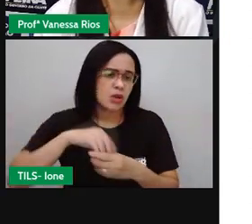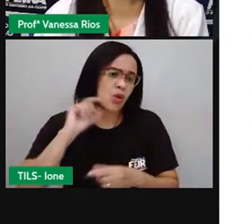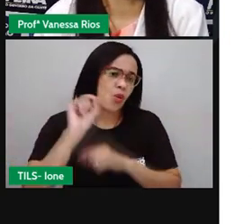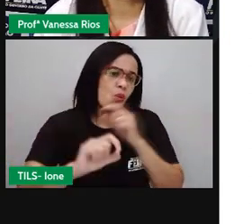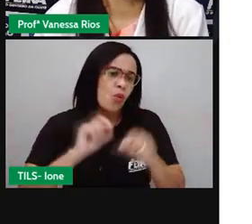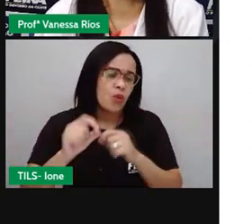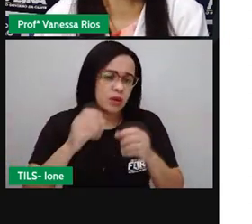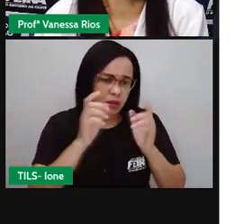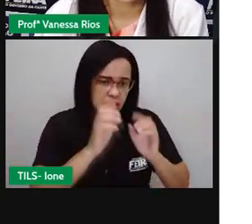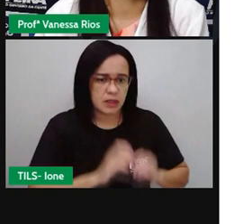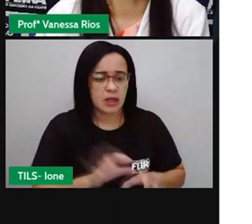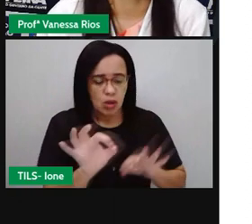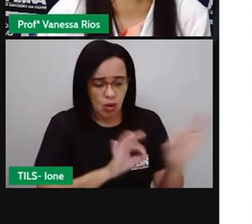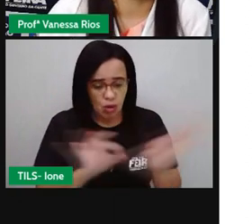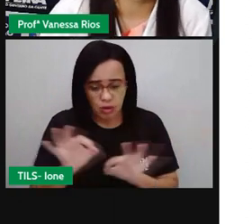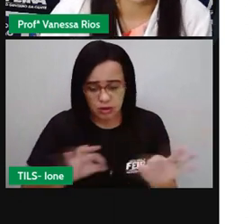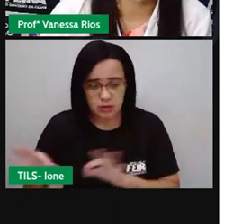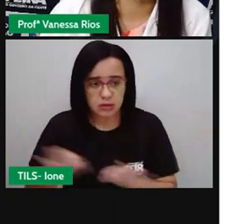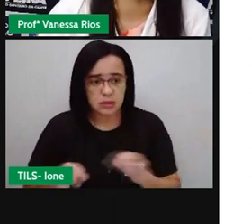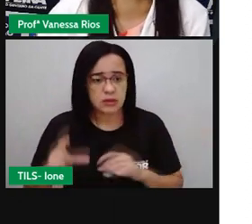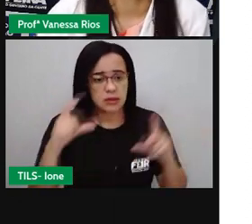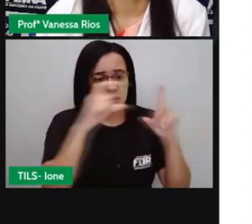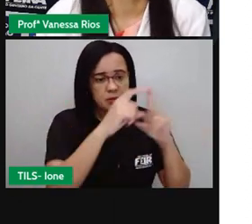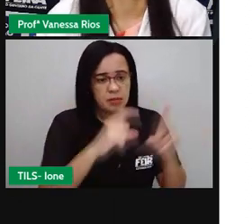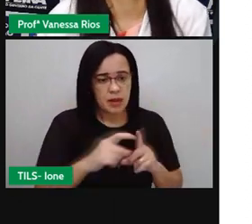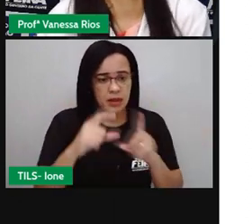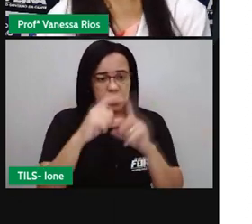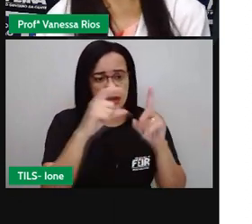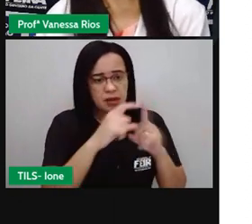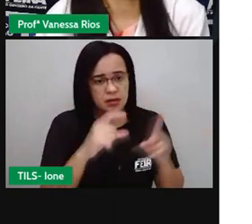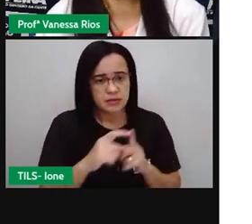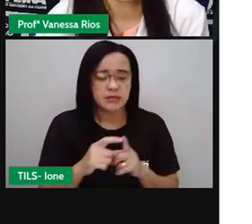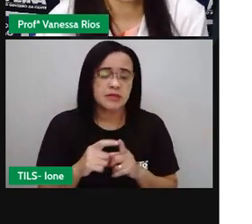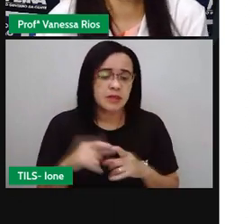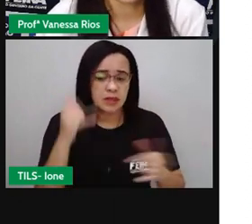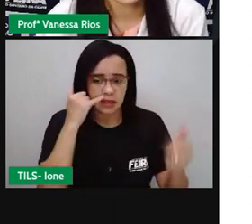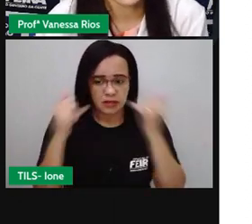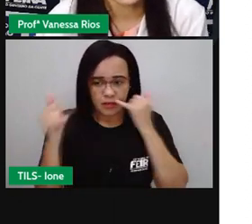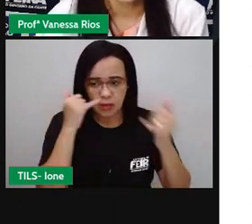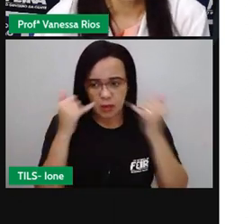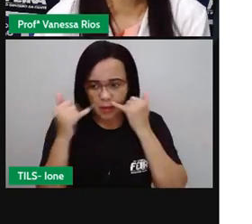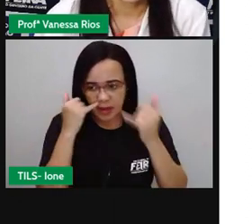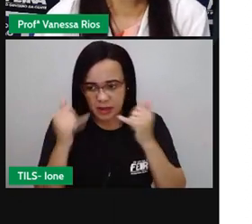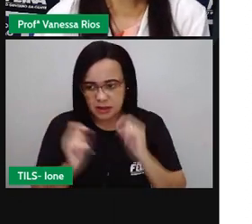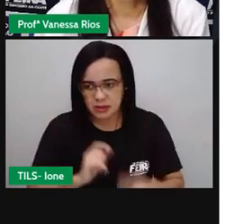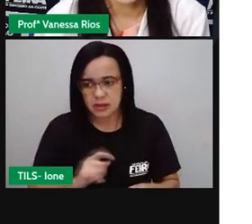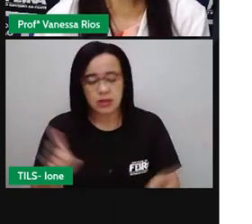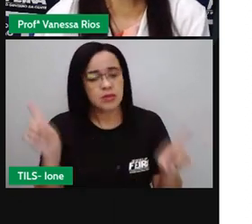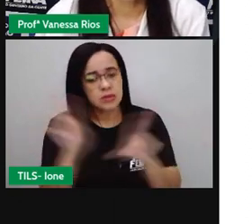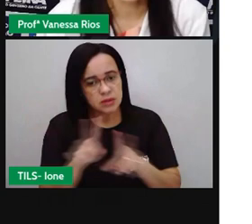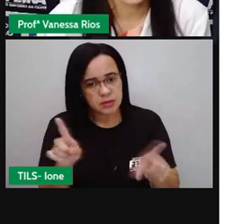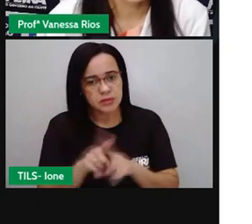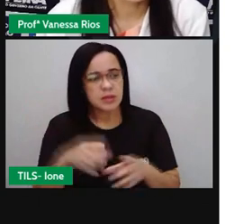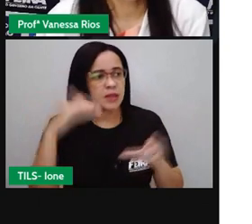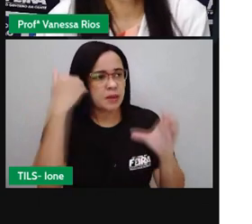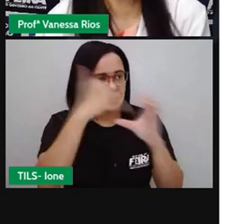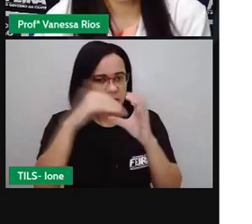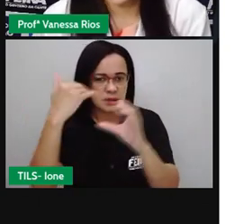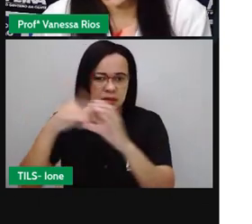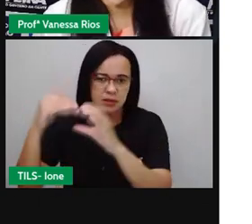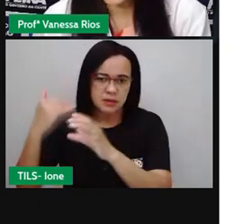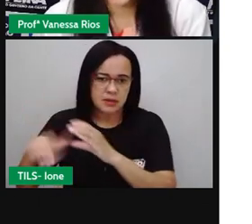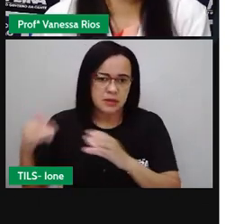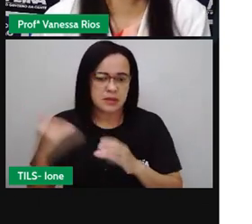de palavras frases parágrafos as informações e a mensagem trazidas aí pelo